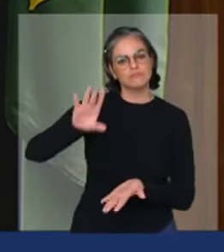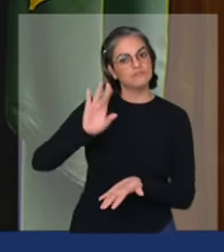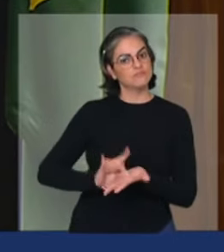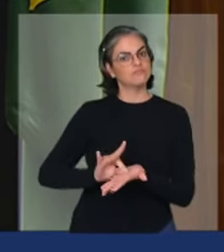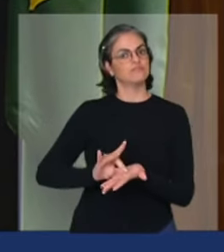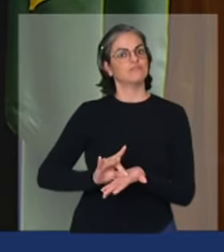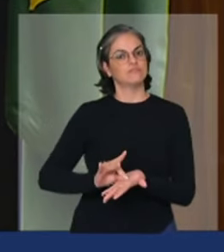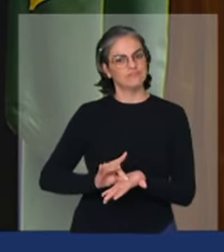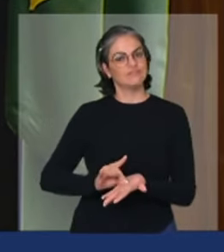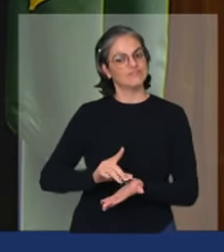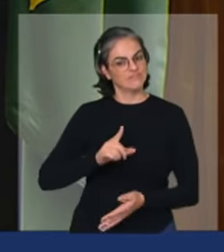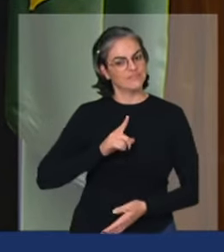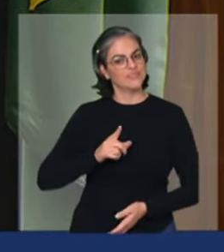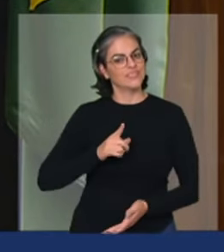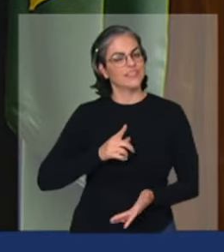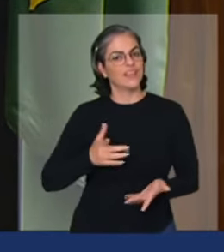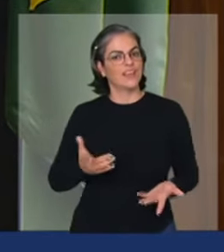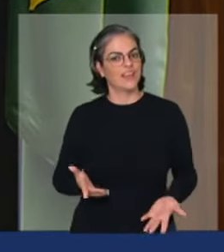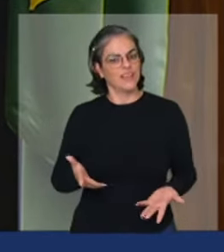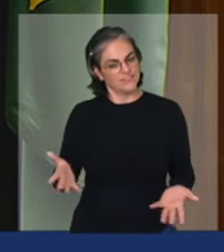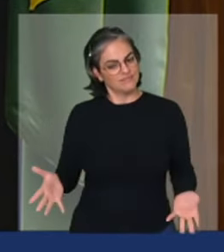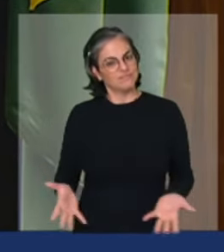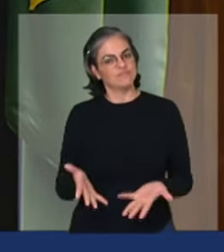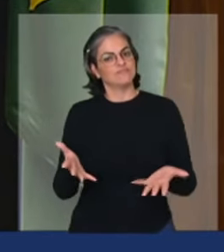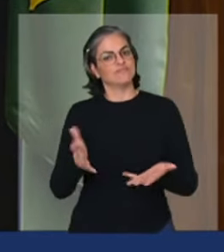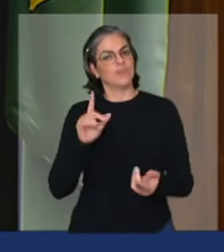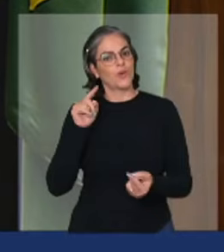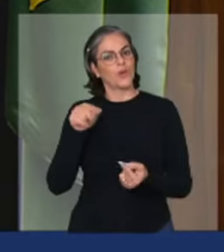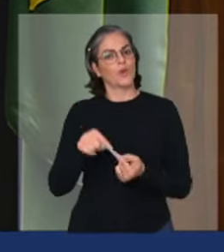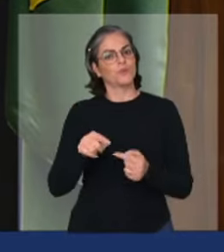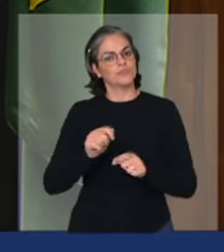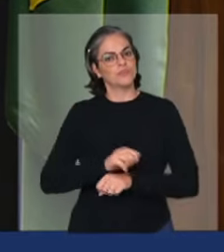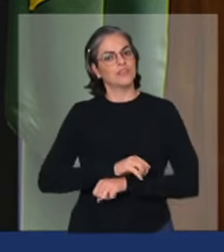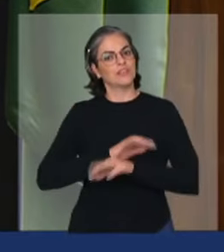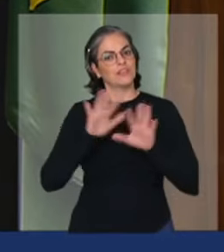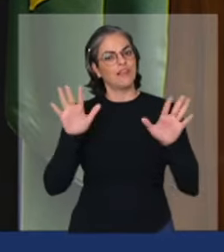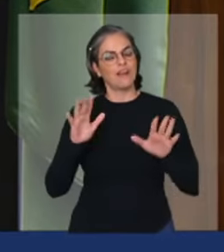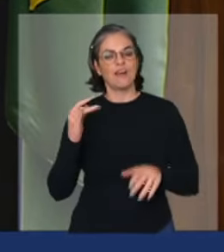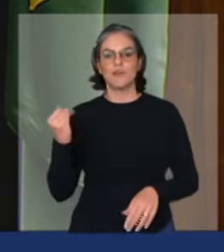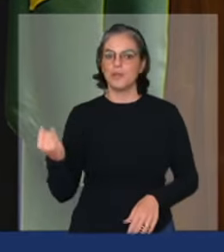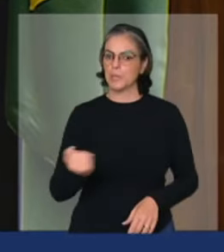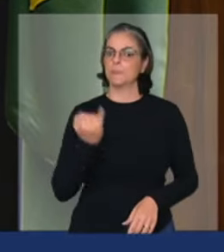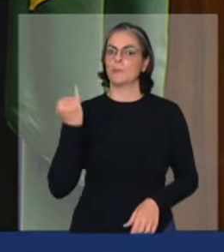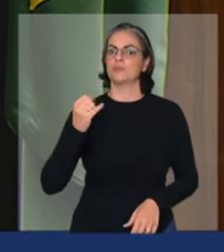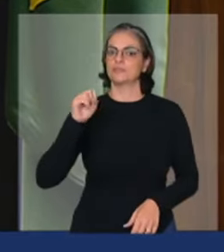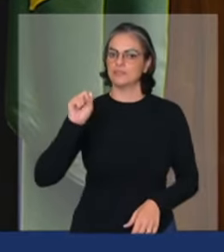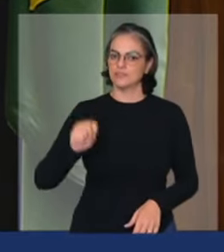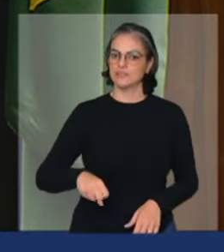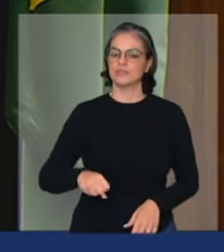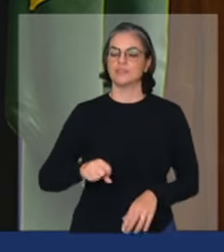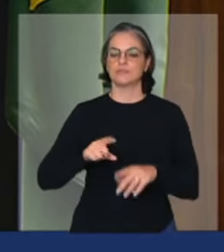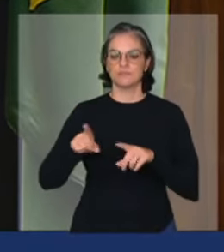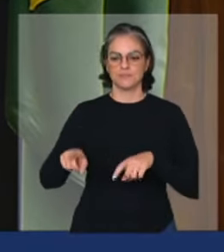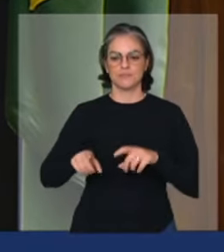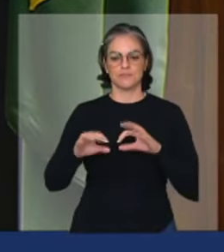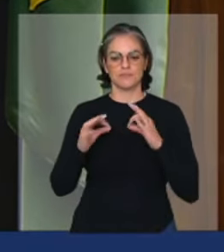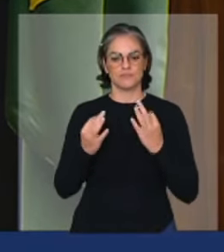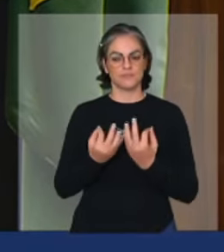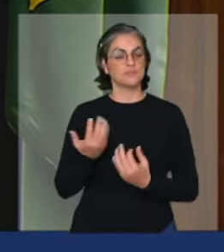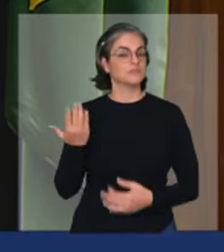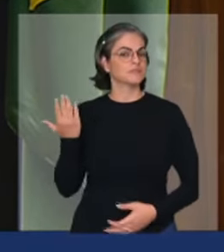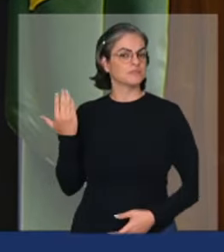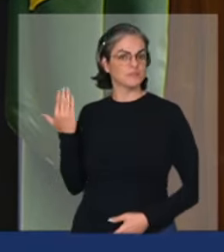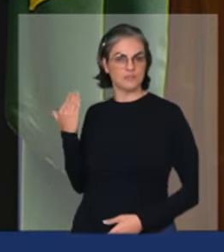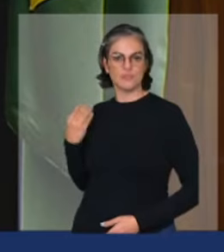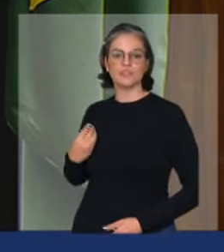no reconhecimento objetivo do papel da agricultura familiar eu tenho origem na agricultura